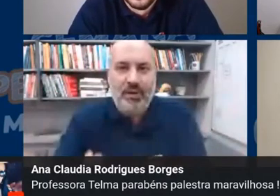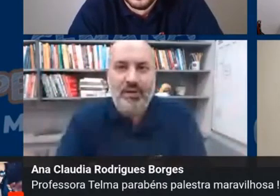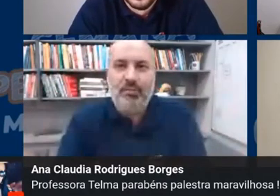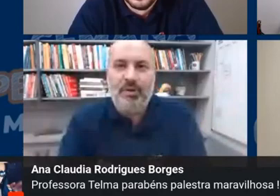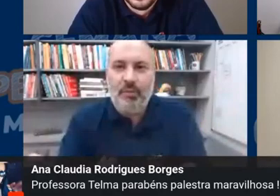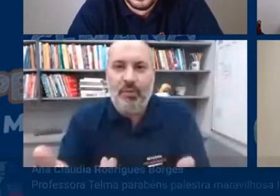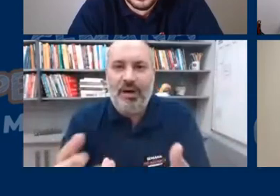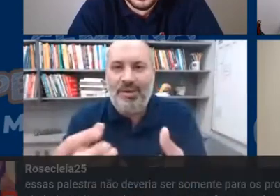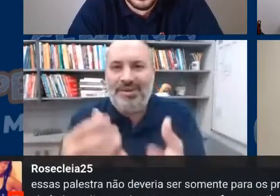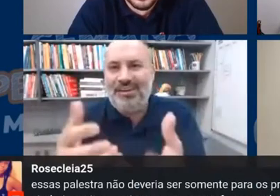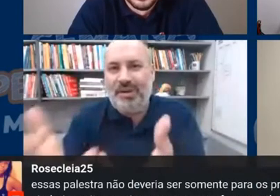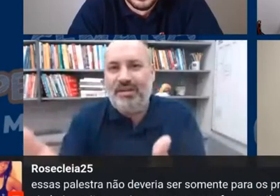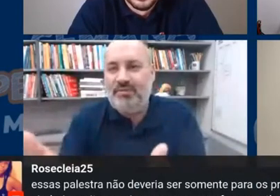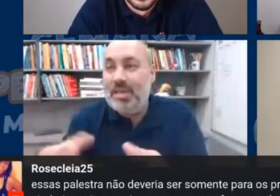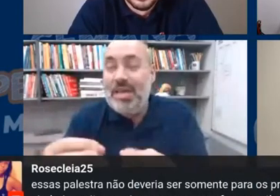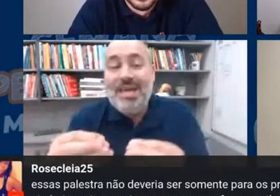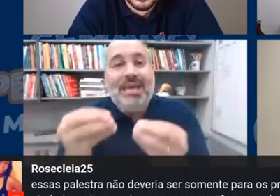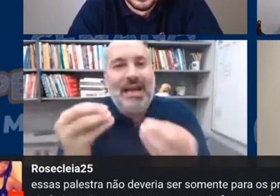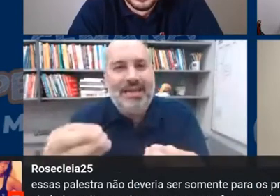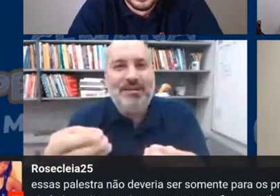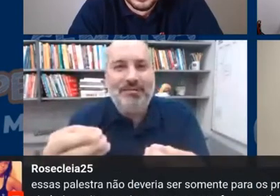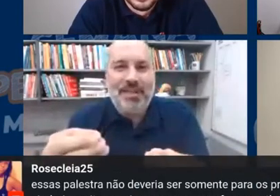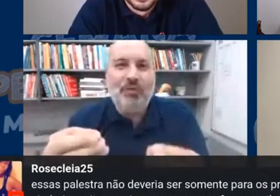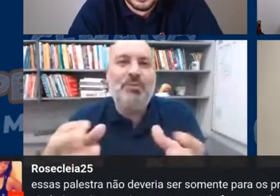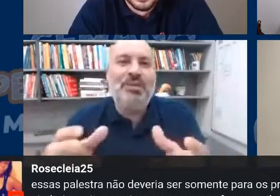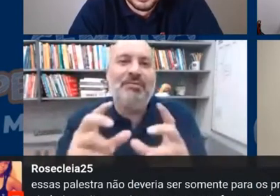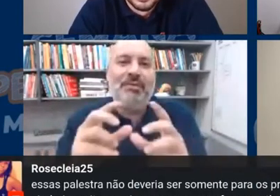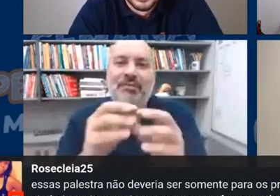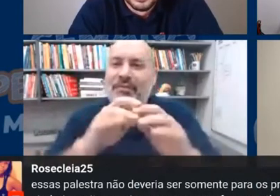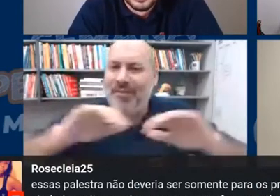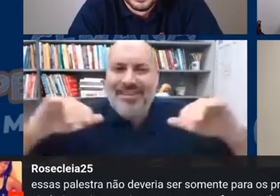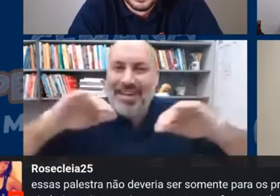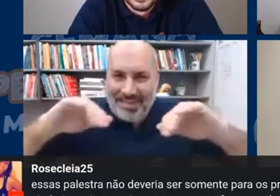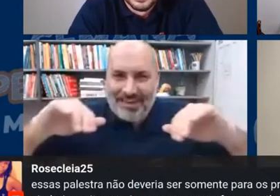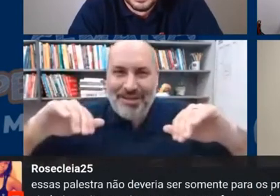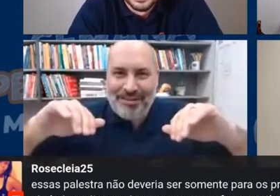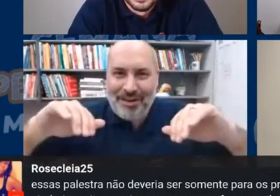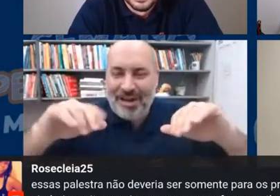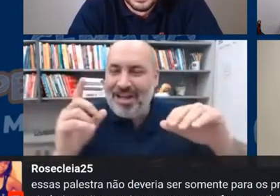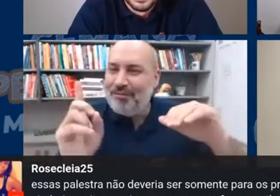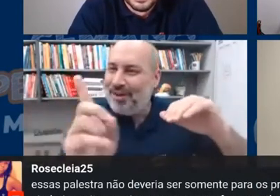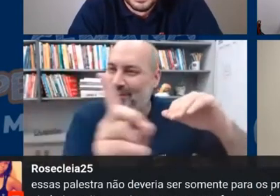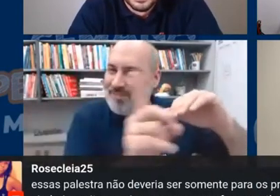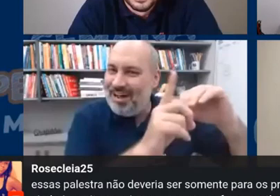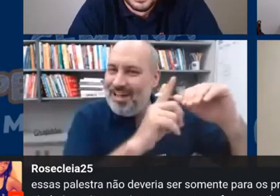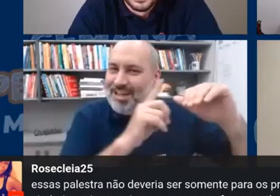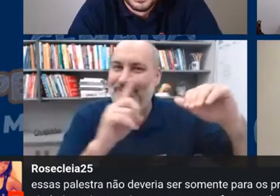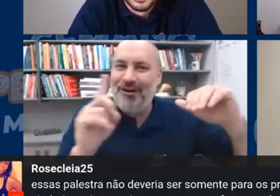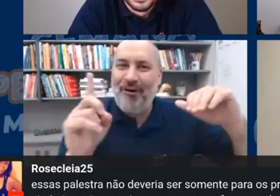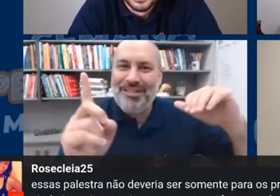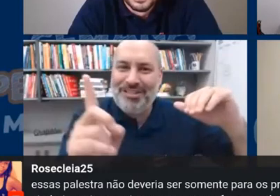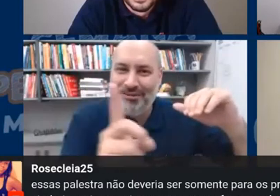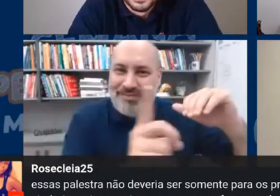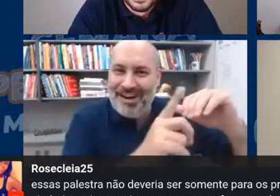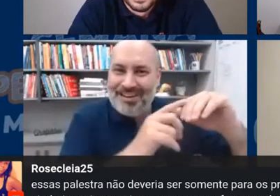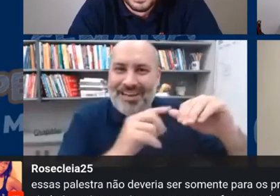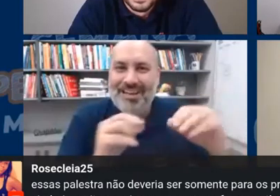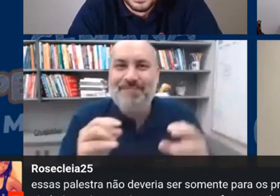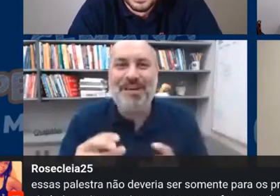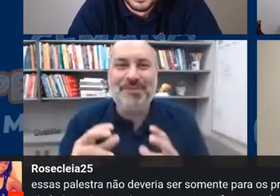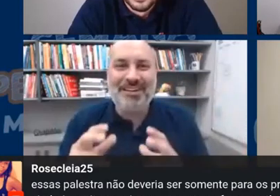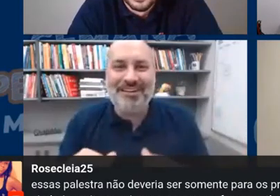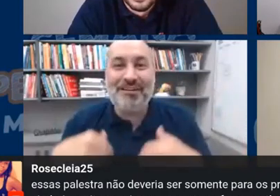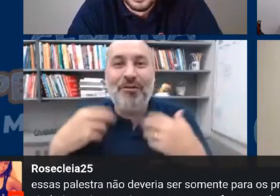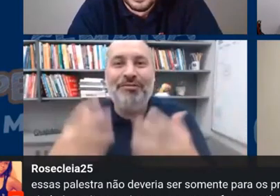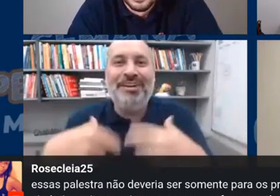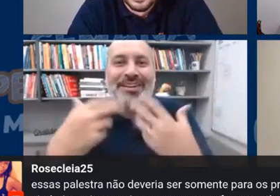ter um acesso mais firme e ainda no final normalmente ela afasta as cadeiras não é Stelma faz uma roda de conversa e